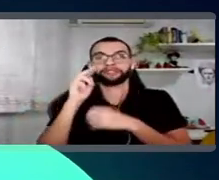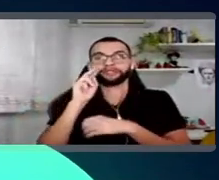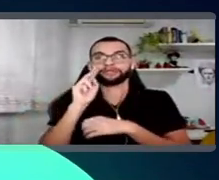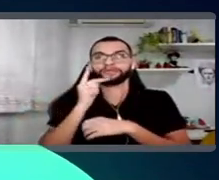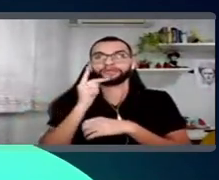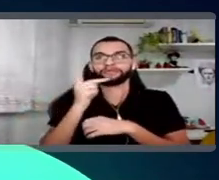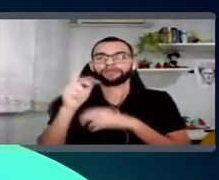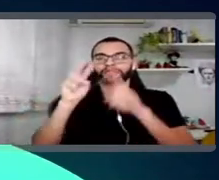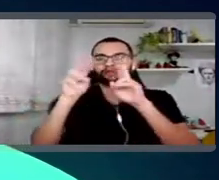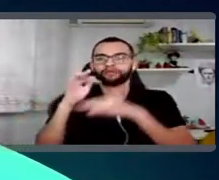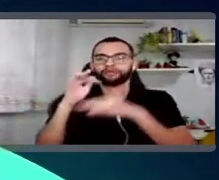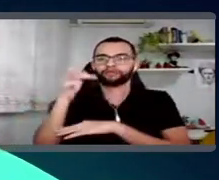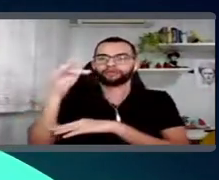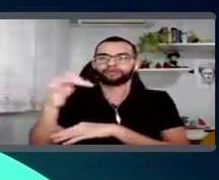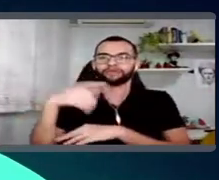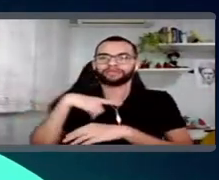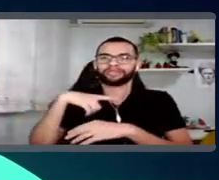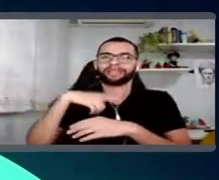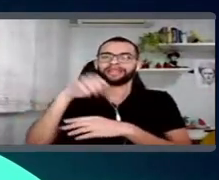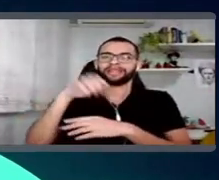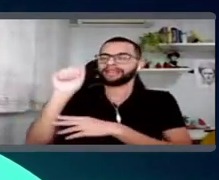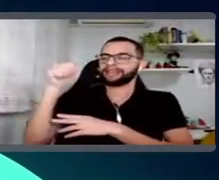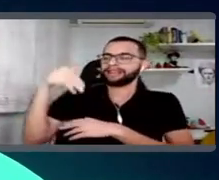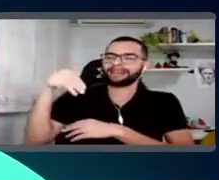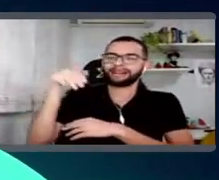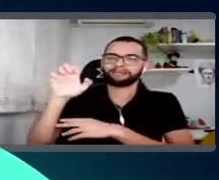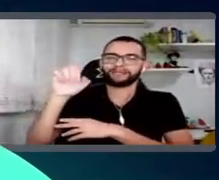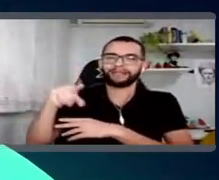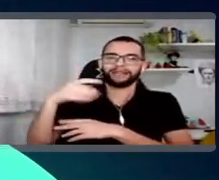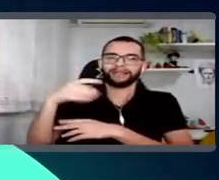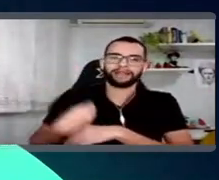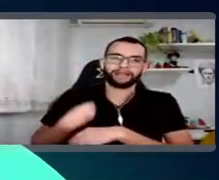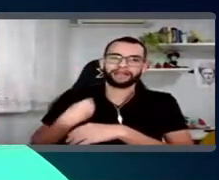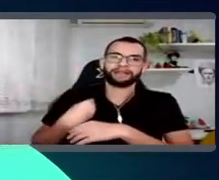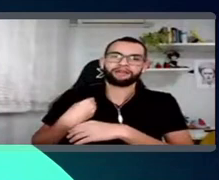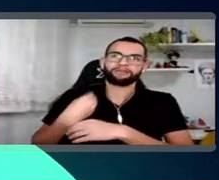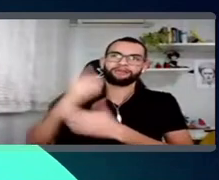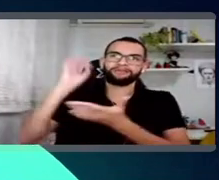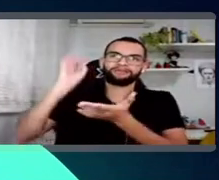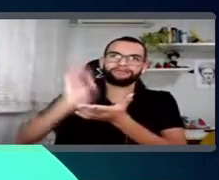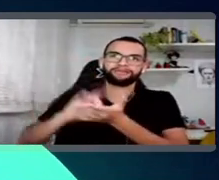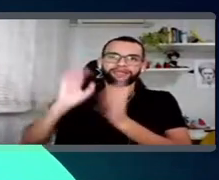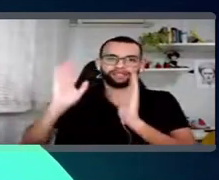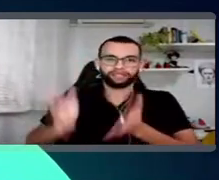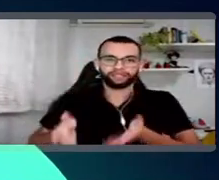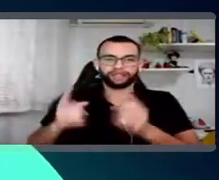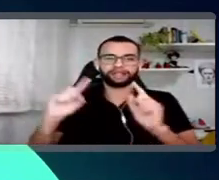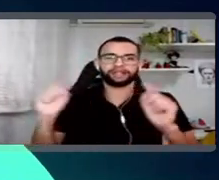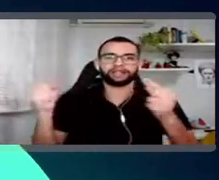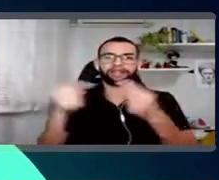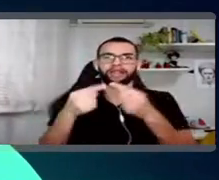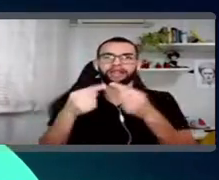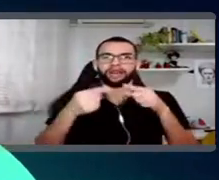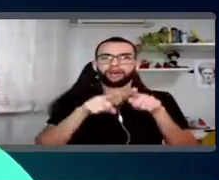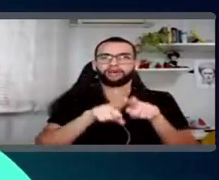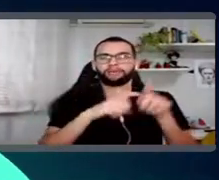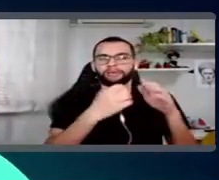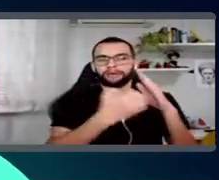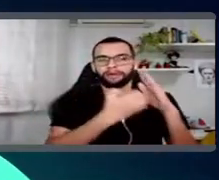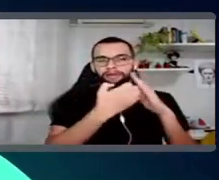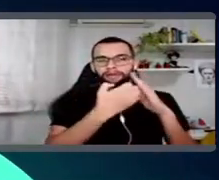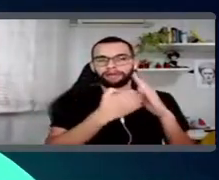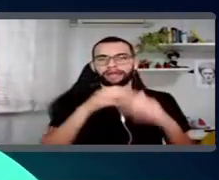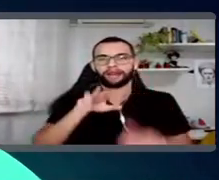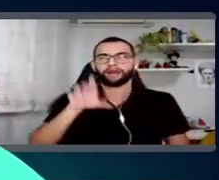também a AMI ali. Então, a AMI hoje, ela já é uma realidade, mas a gente também aposta muito nela. A nossa fintech aí, ela deixa de ser